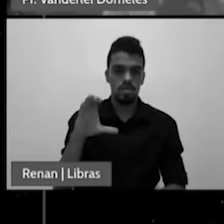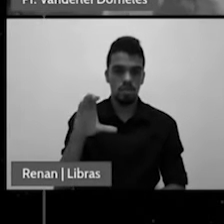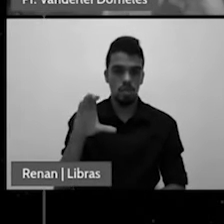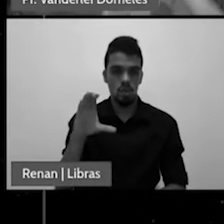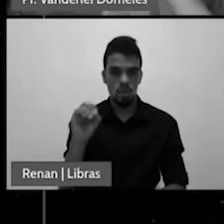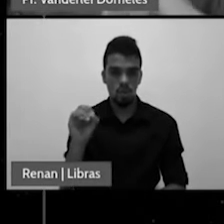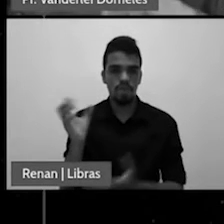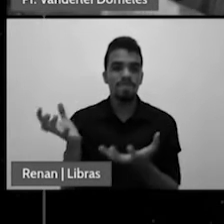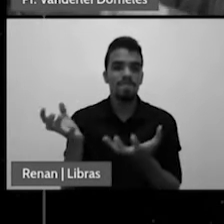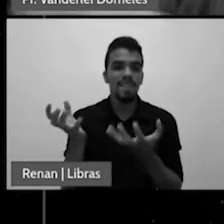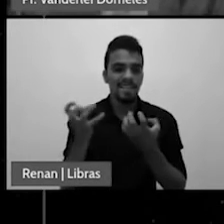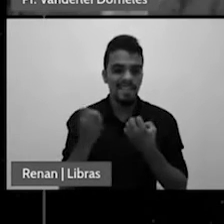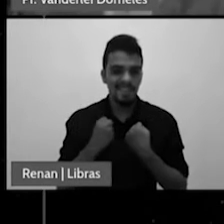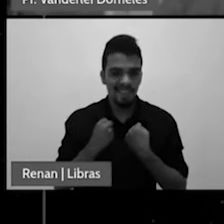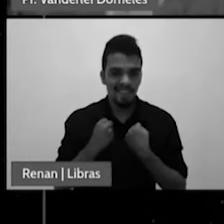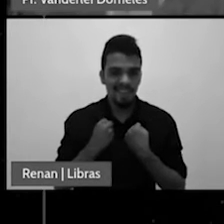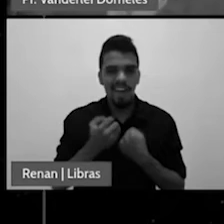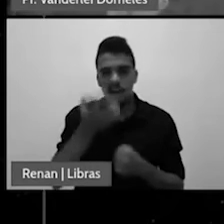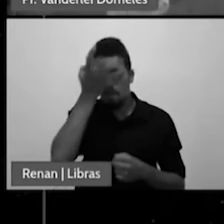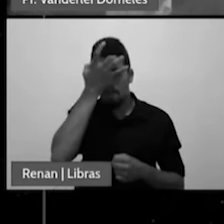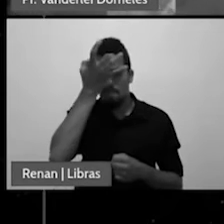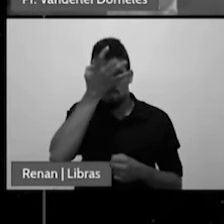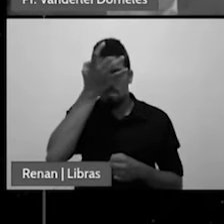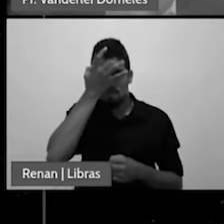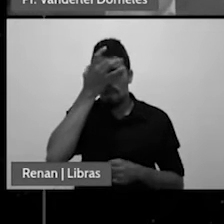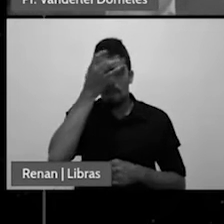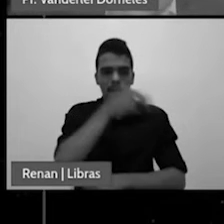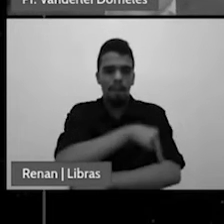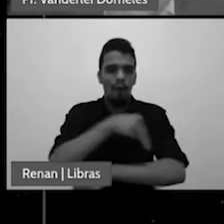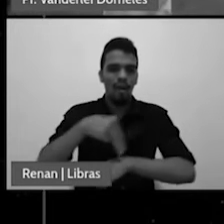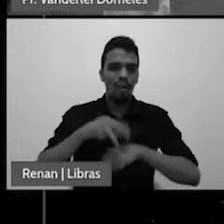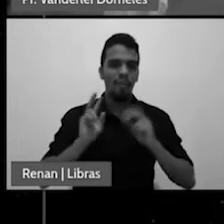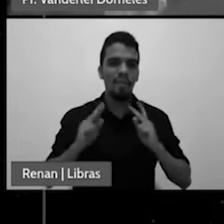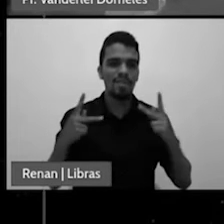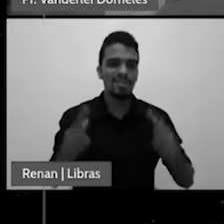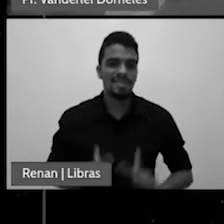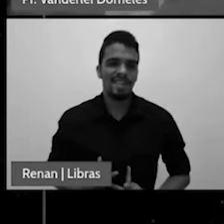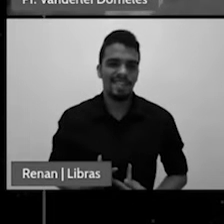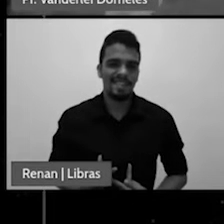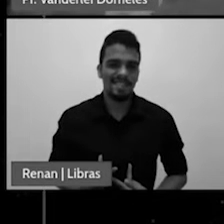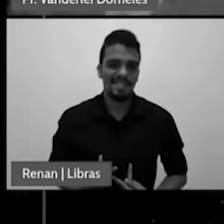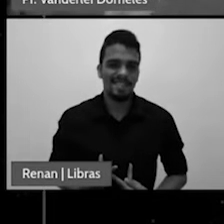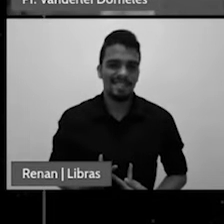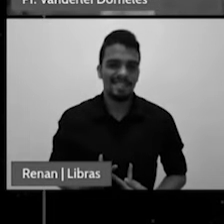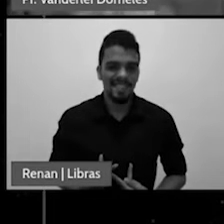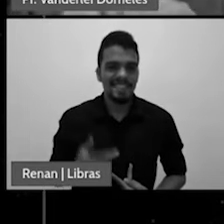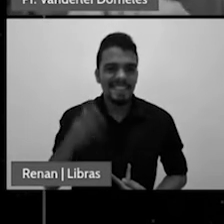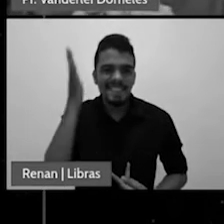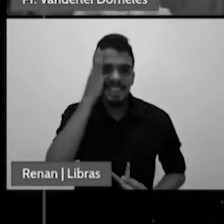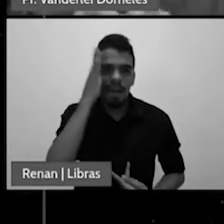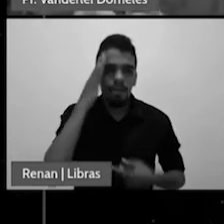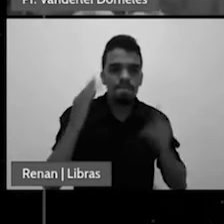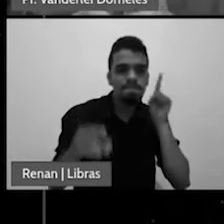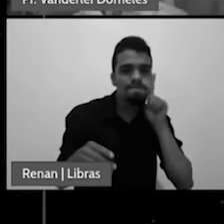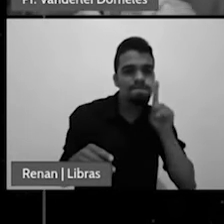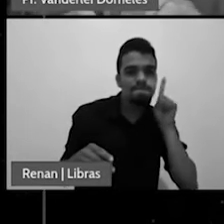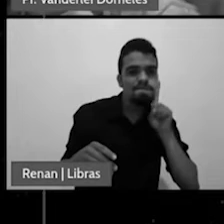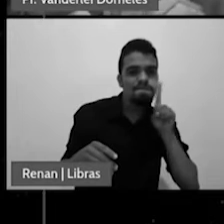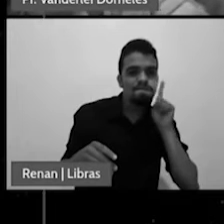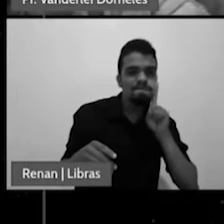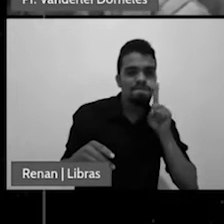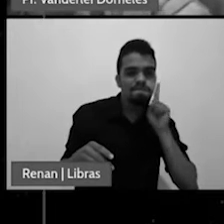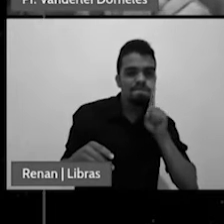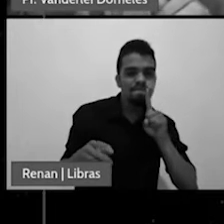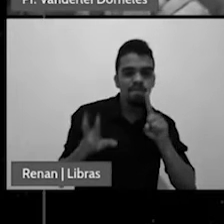percebe uma progressão na relação dos protestantes com o poder romano veja que a serva de Deus disse